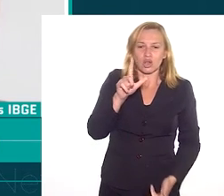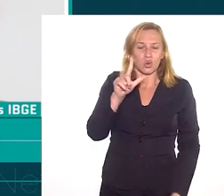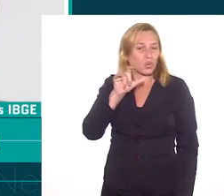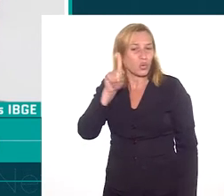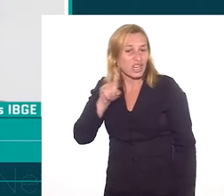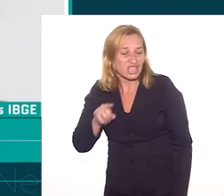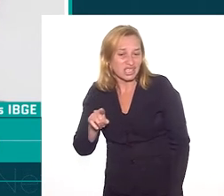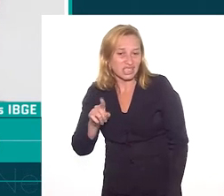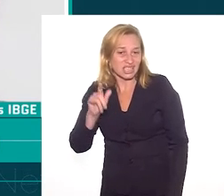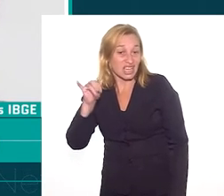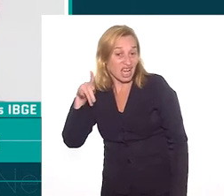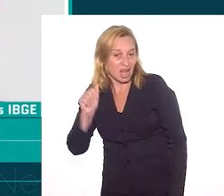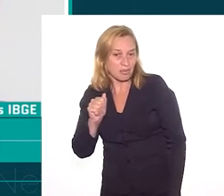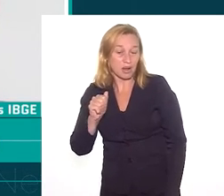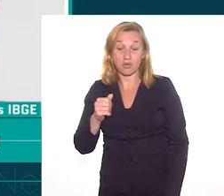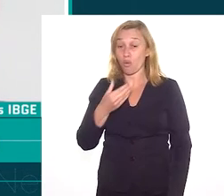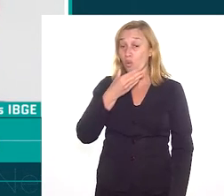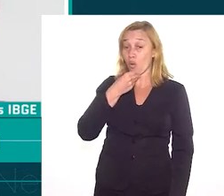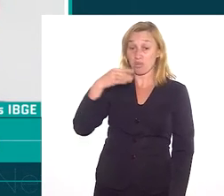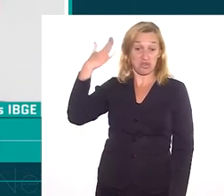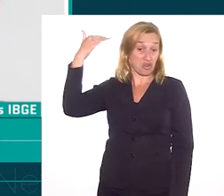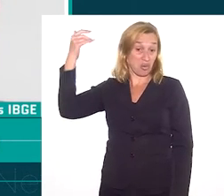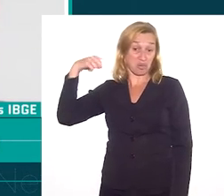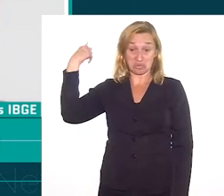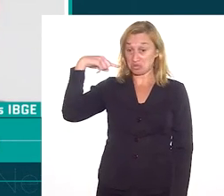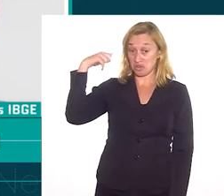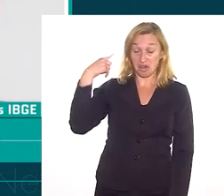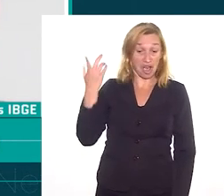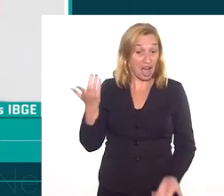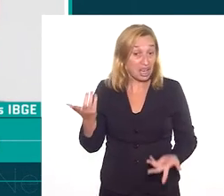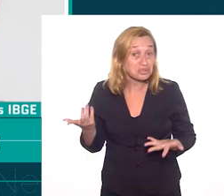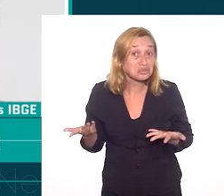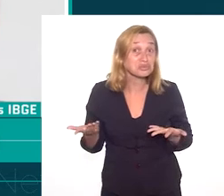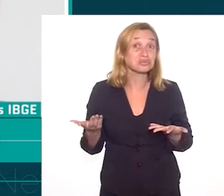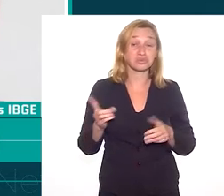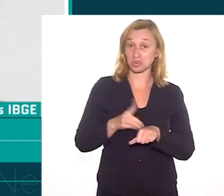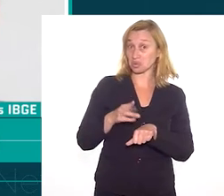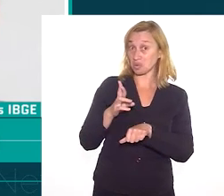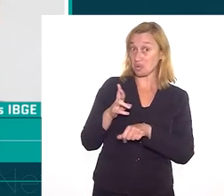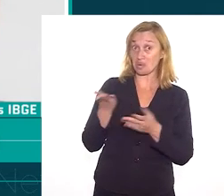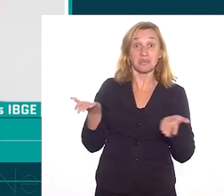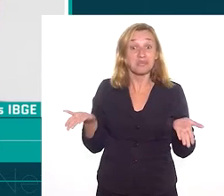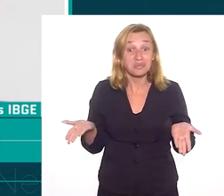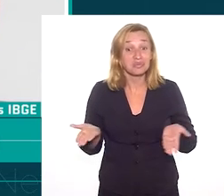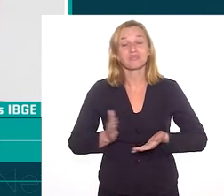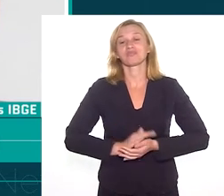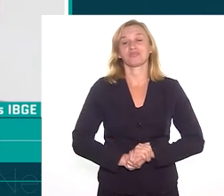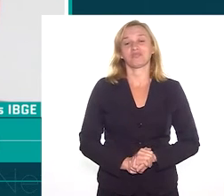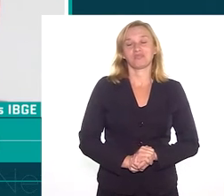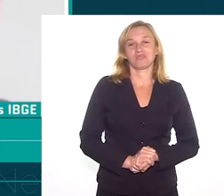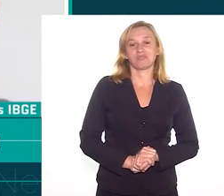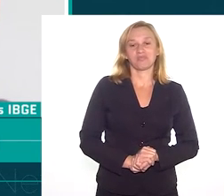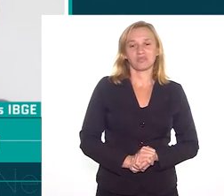de Luiz Gama, que foi um intelectual, um advogado, ele falou